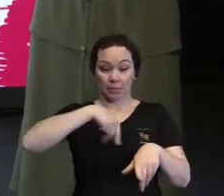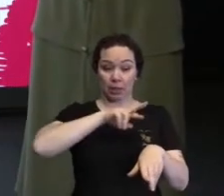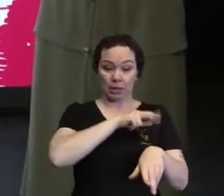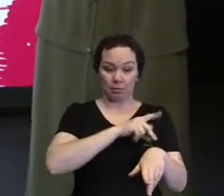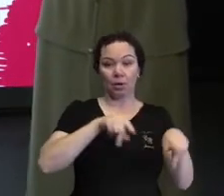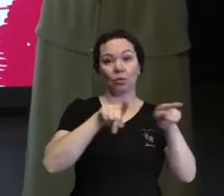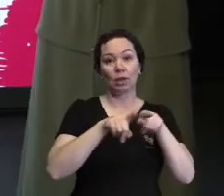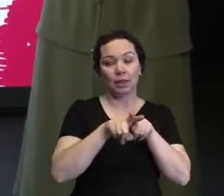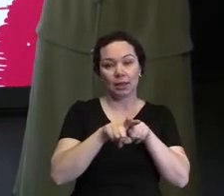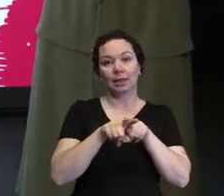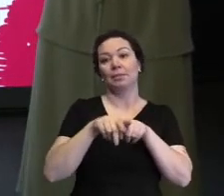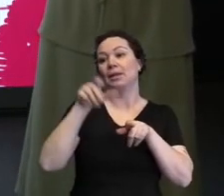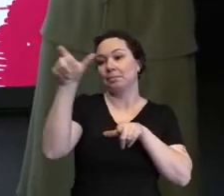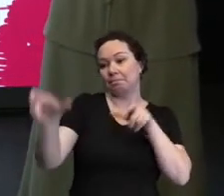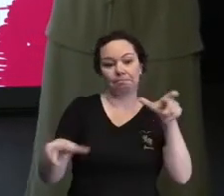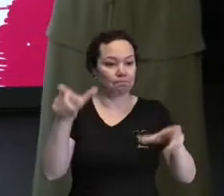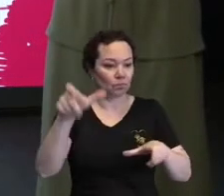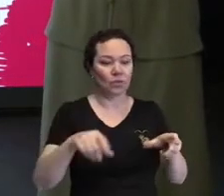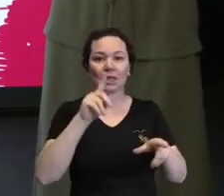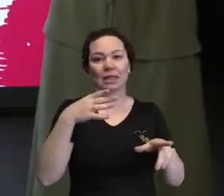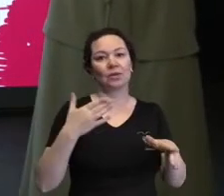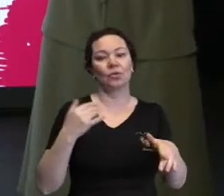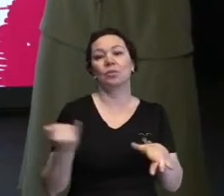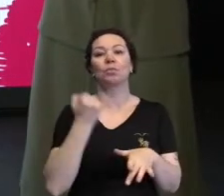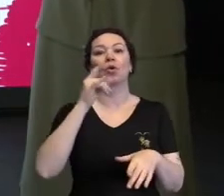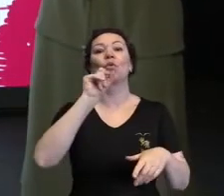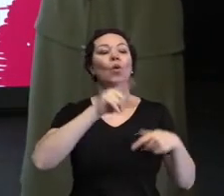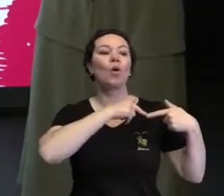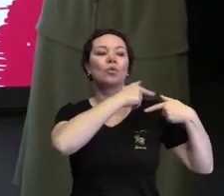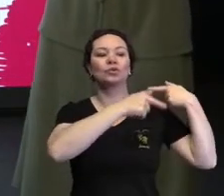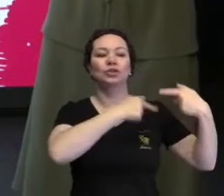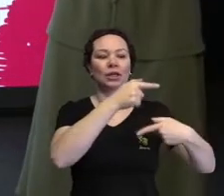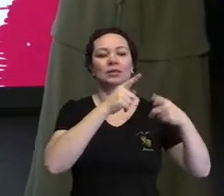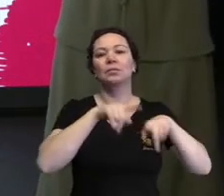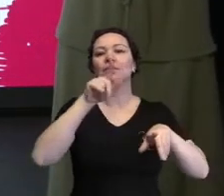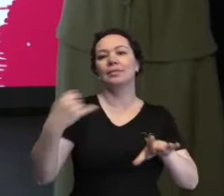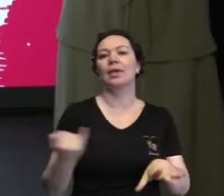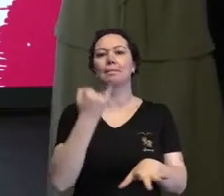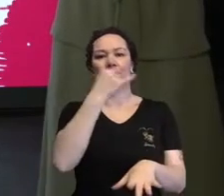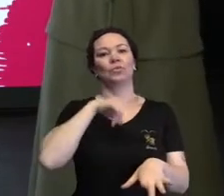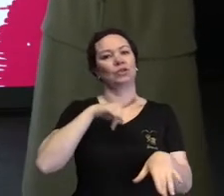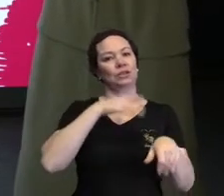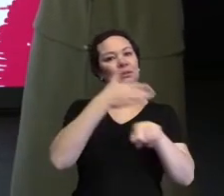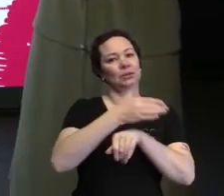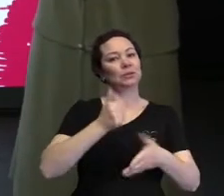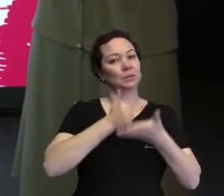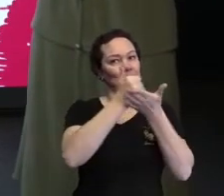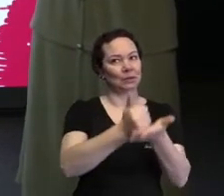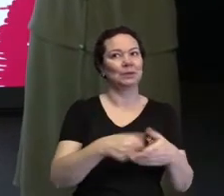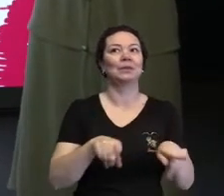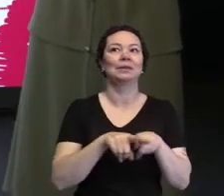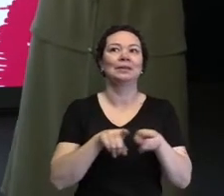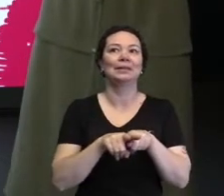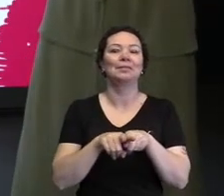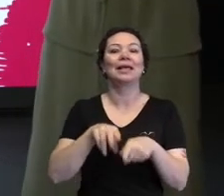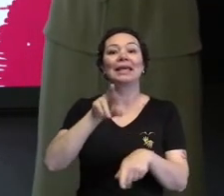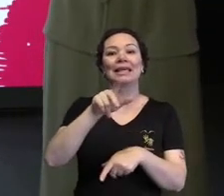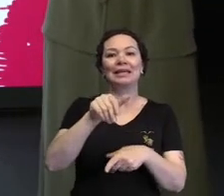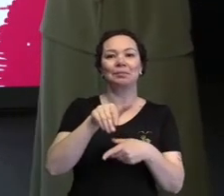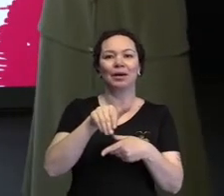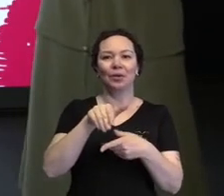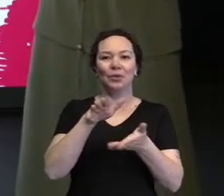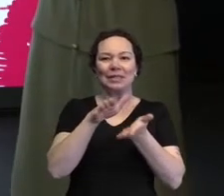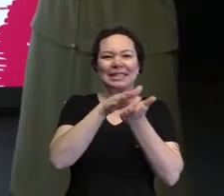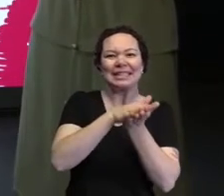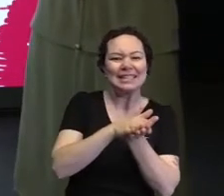por todo o ciclo de vida, independente da geração. É muito importante. A questão dos irmãos Sanduíche, o legado